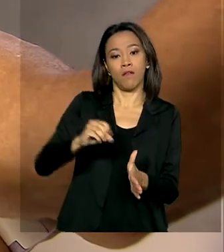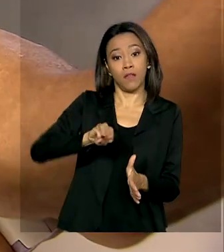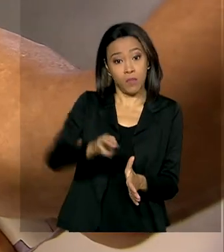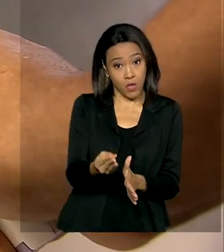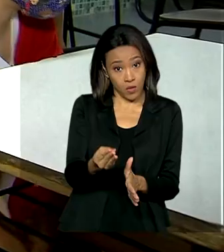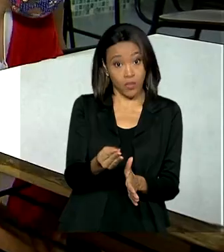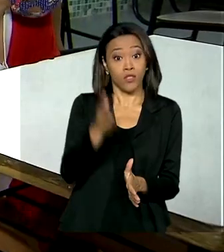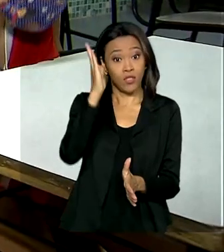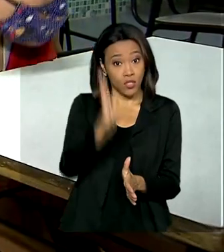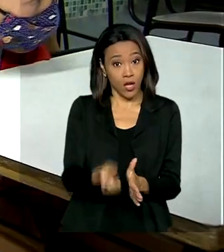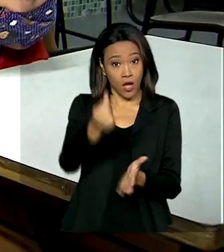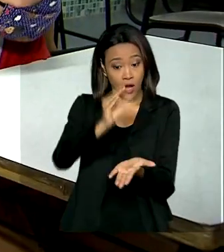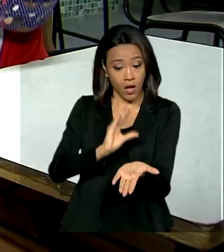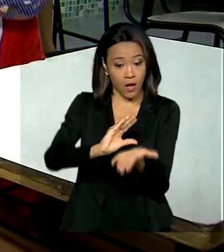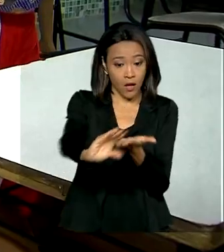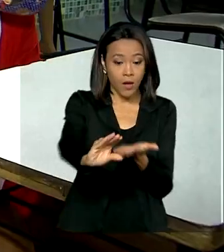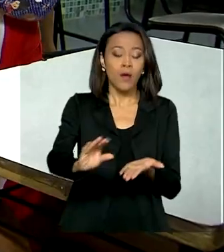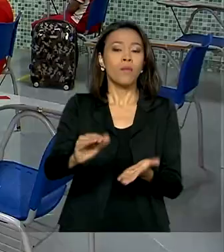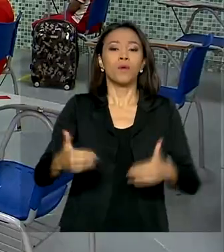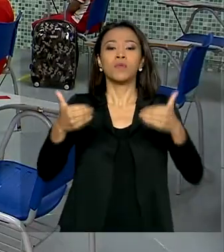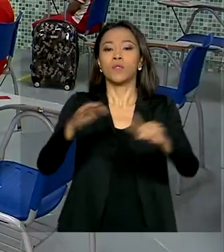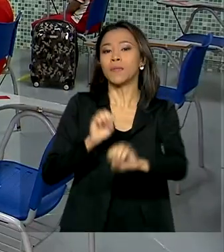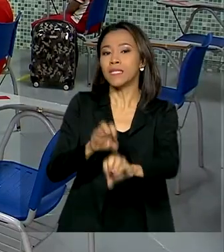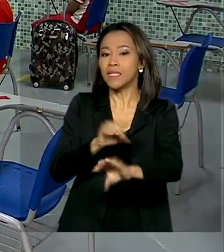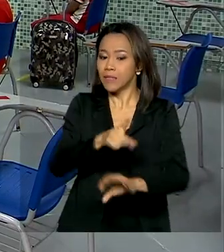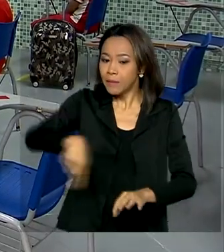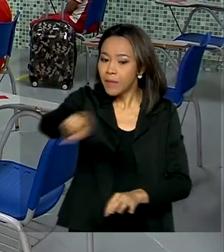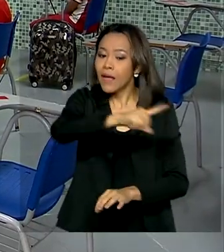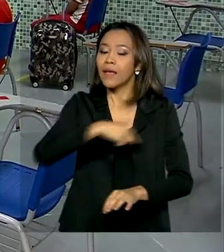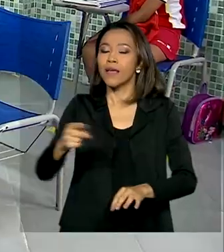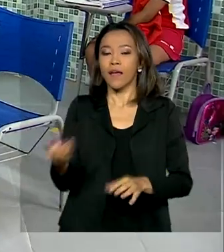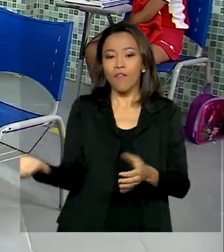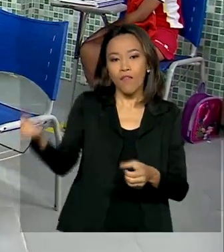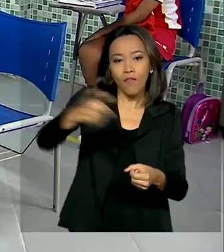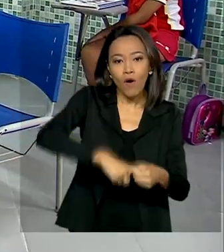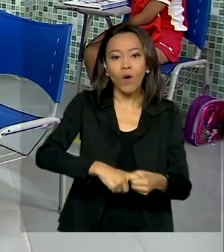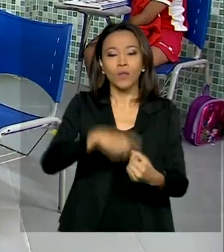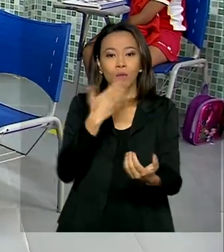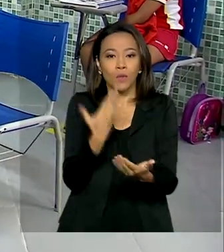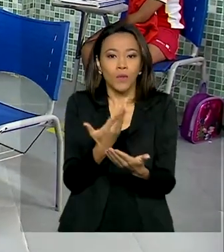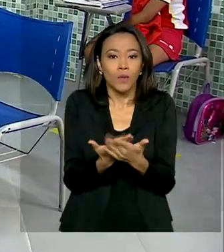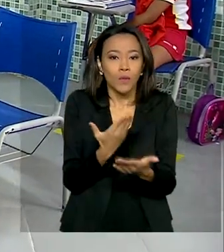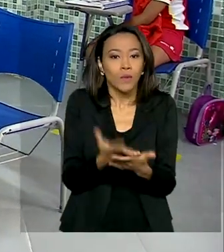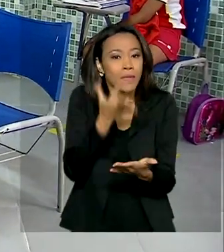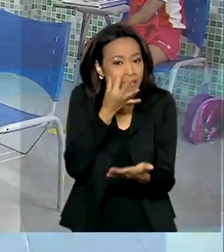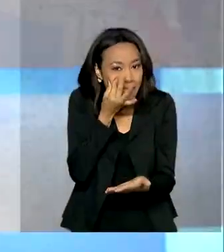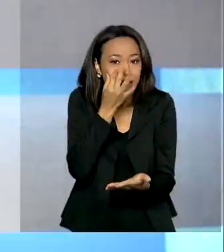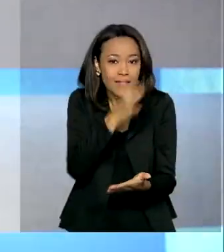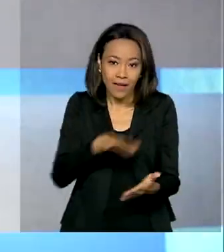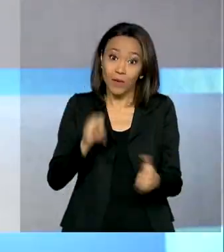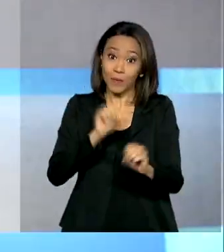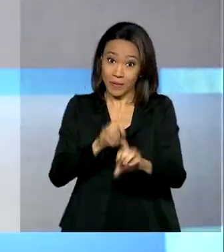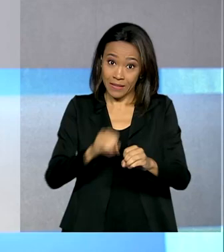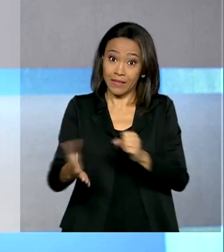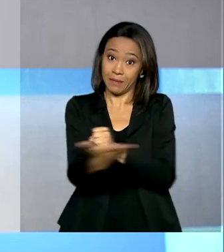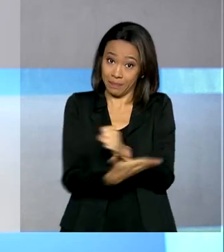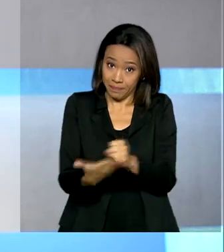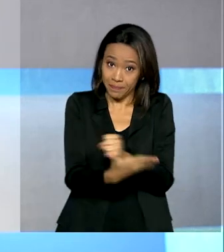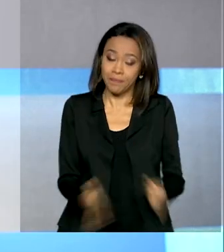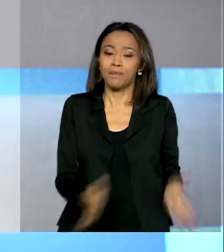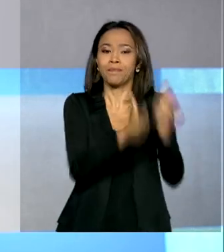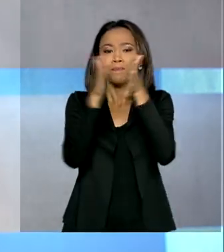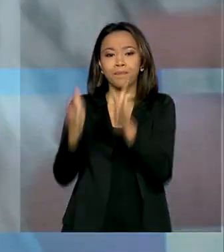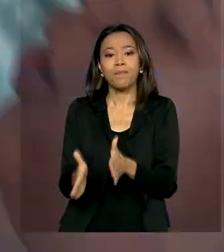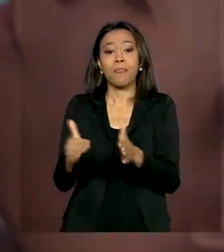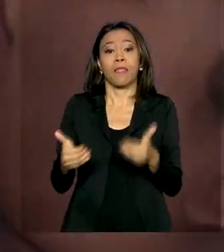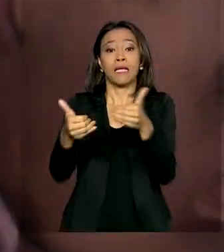foram liberados pelo Ministério da Educação para o retorno presencial das escolas públicas do ensino básico. E veja também, o